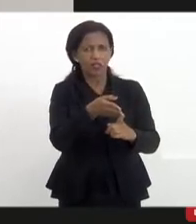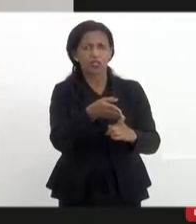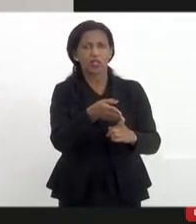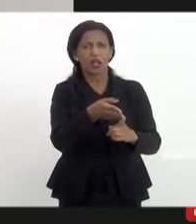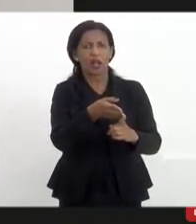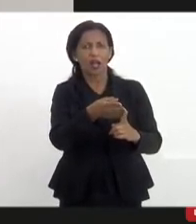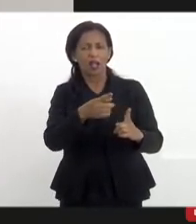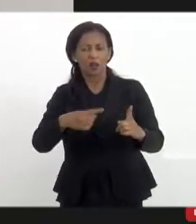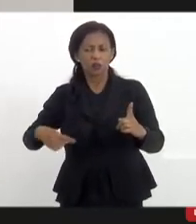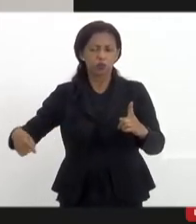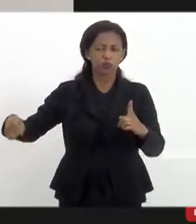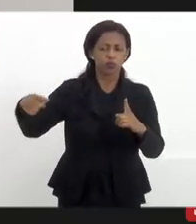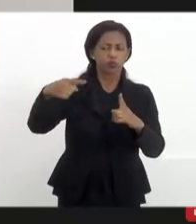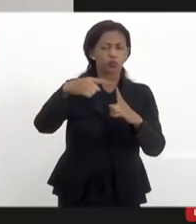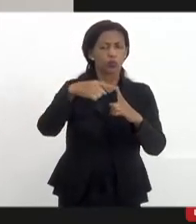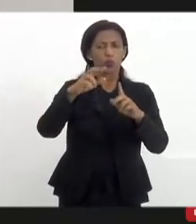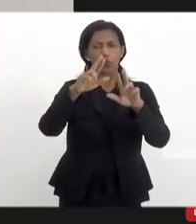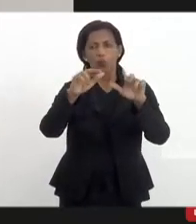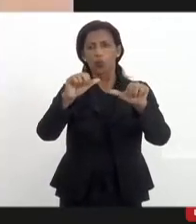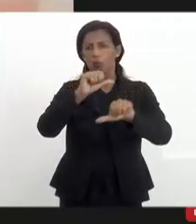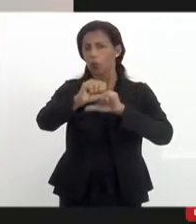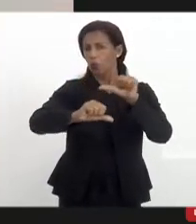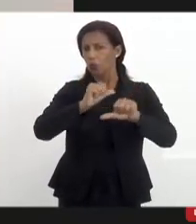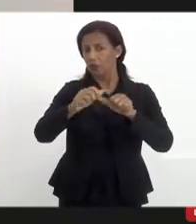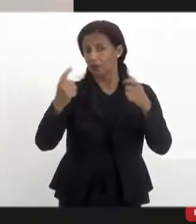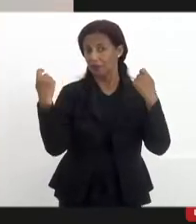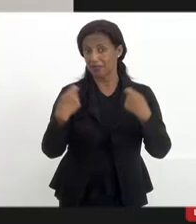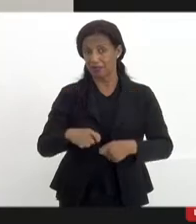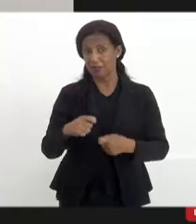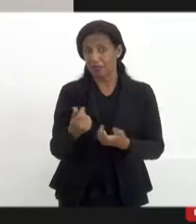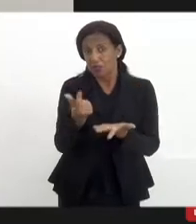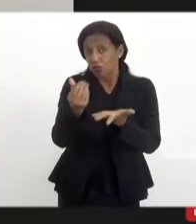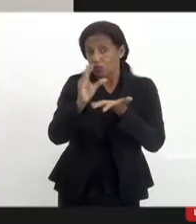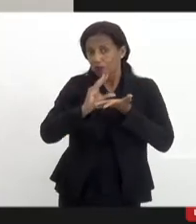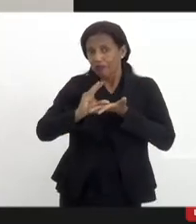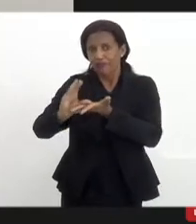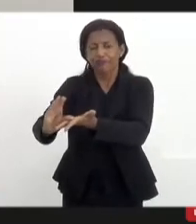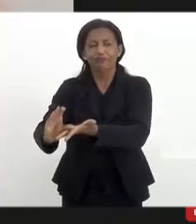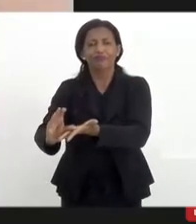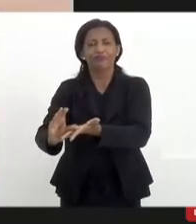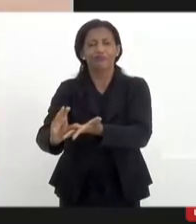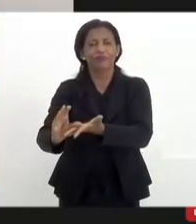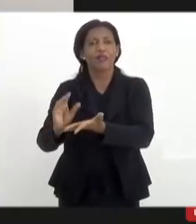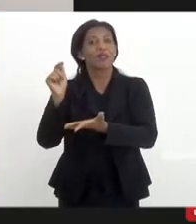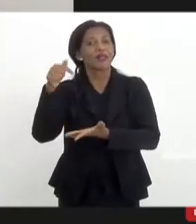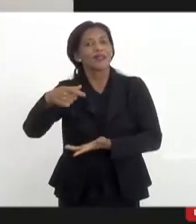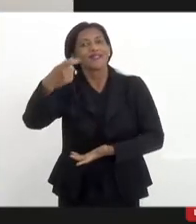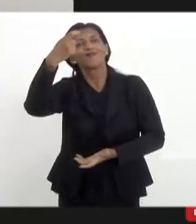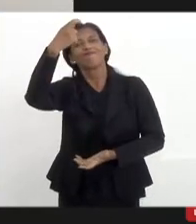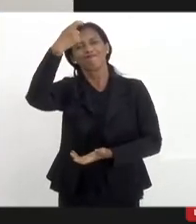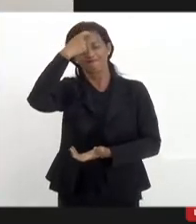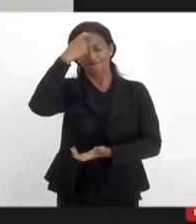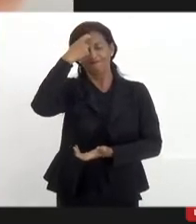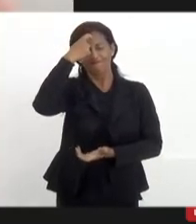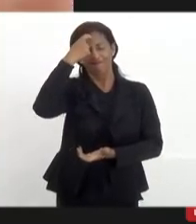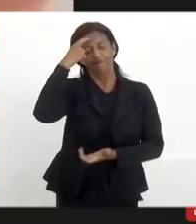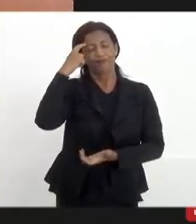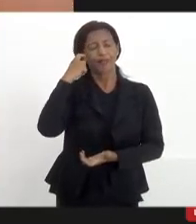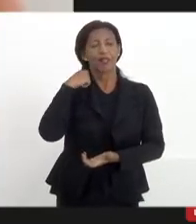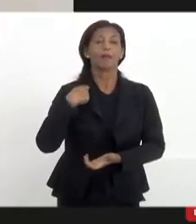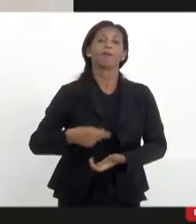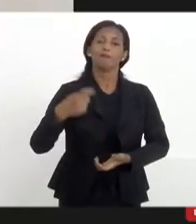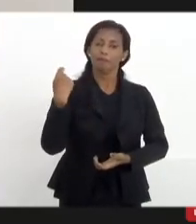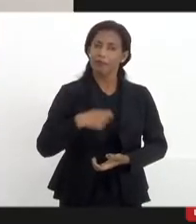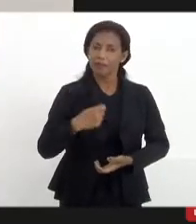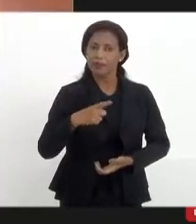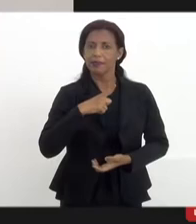um objetivo e ela não vai mudar do seu objetivo, mas ela precisa da grana, então, essa consciência a gente precisa